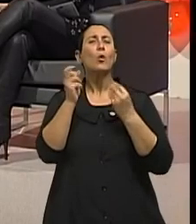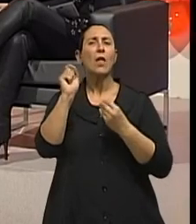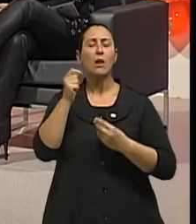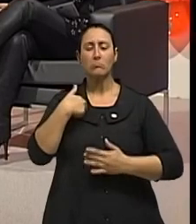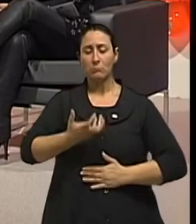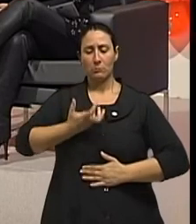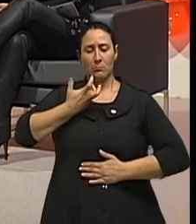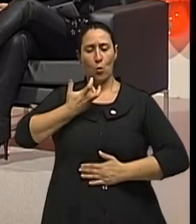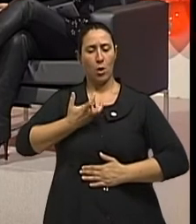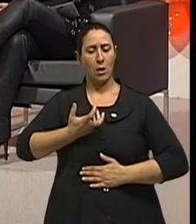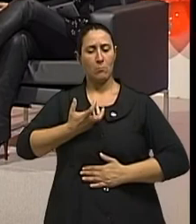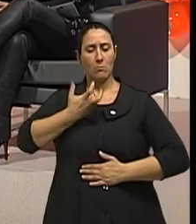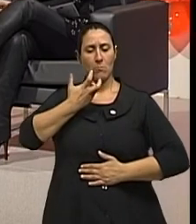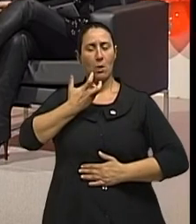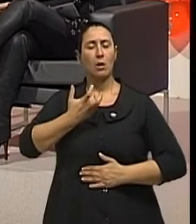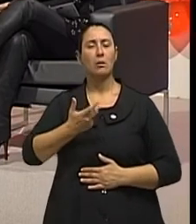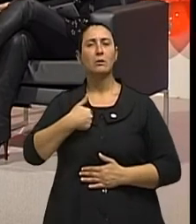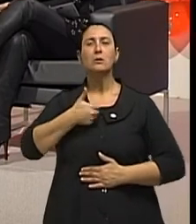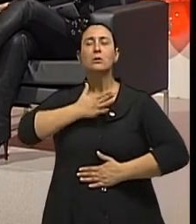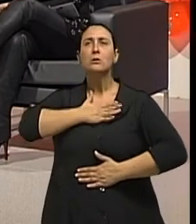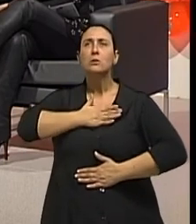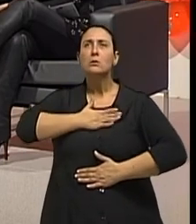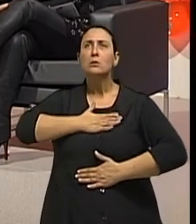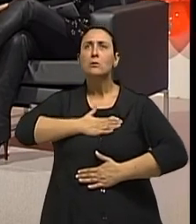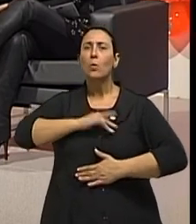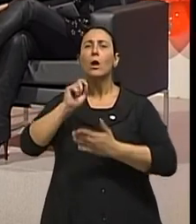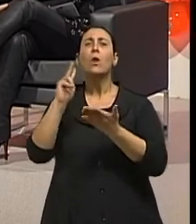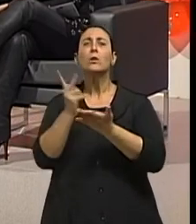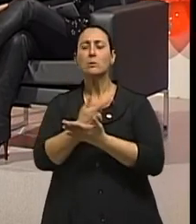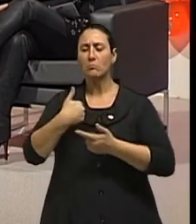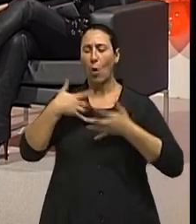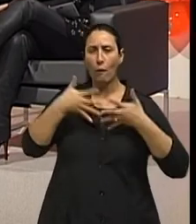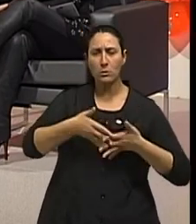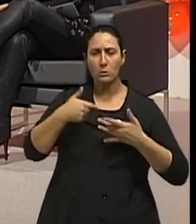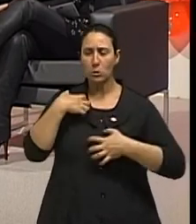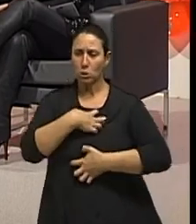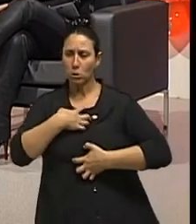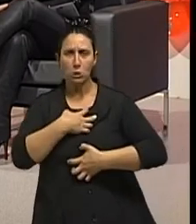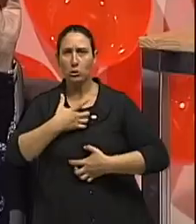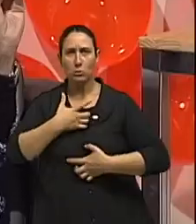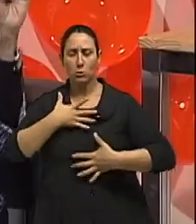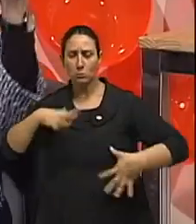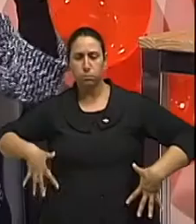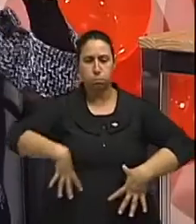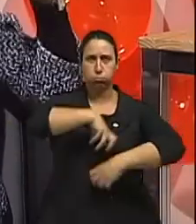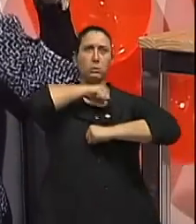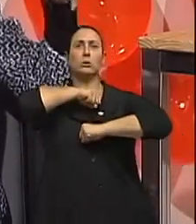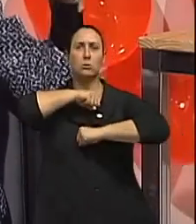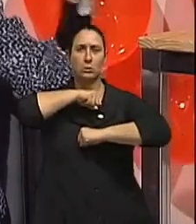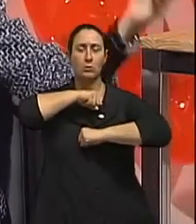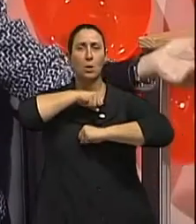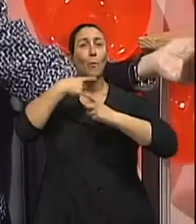Aí, no momento de crise, no momento de confronto, no momento de conflito, resgate automático. Por quê? Porque